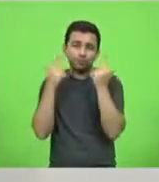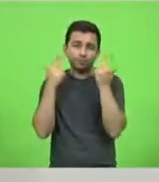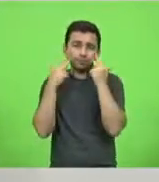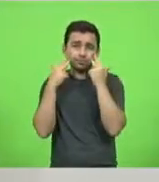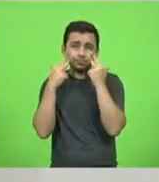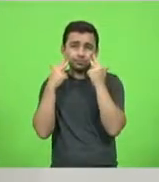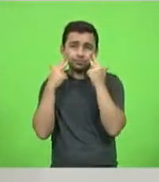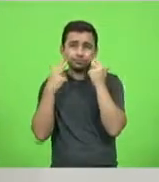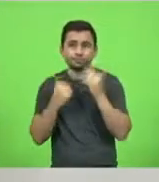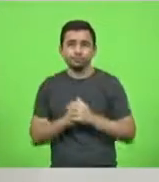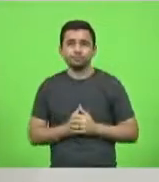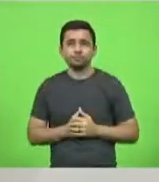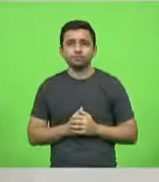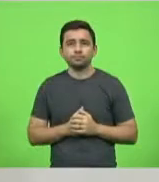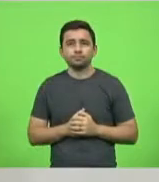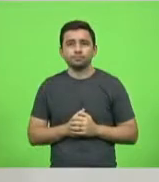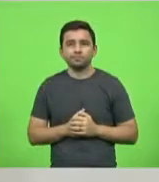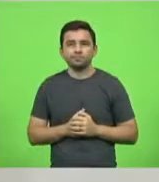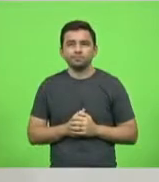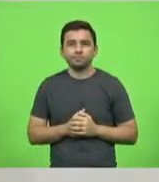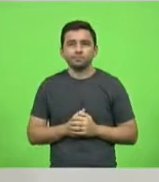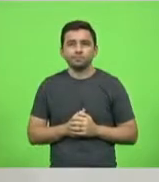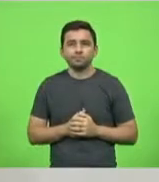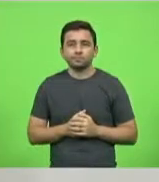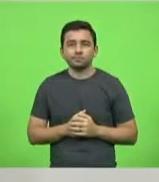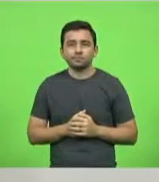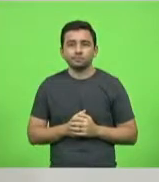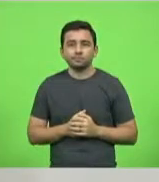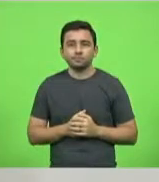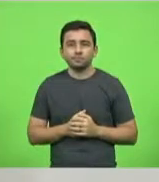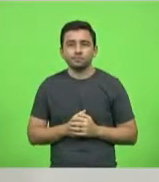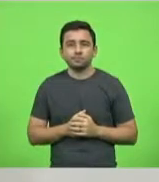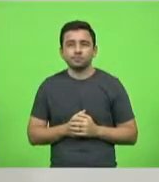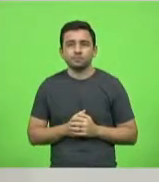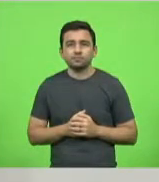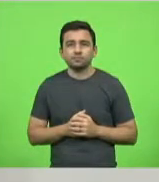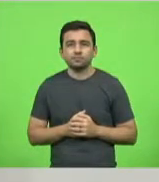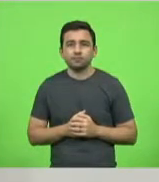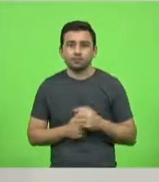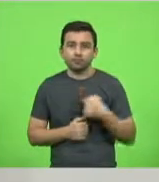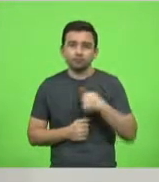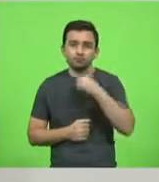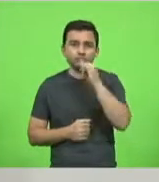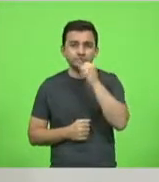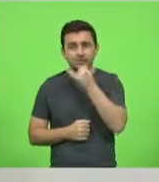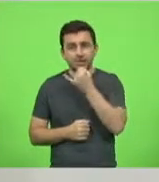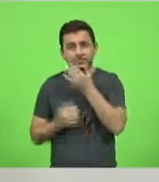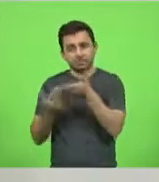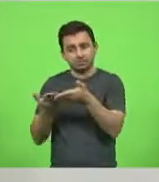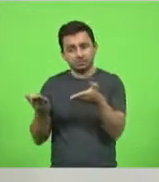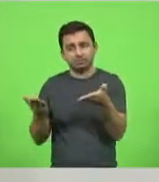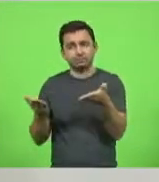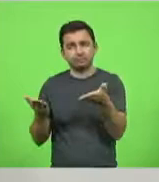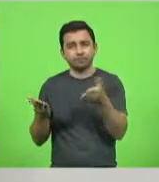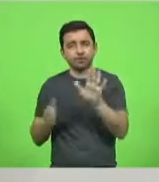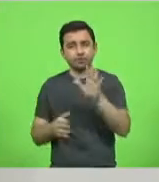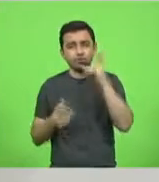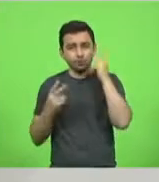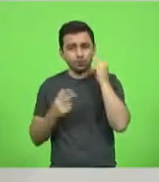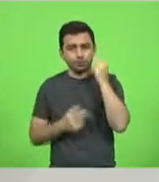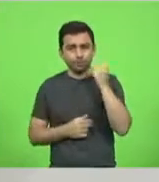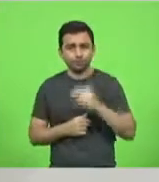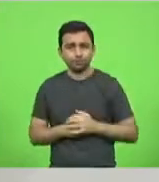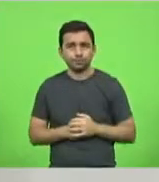mas também triste, mas é normal. Segundo